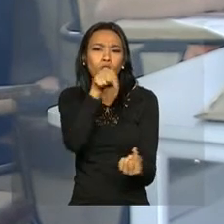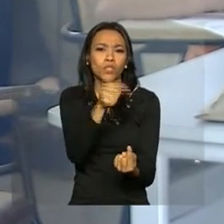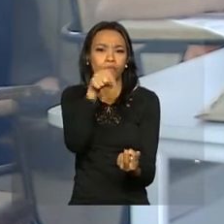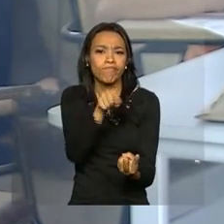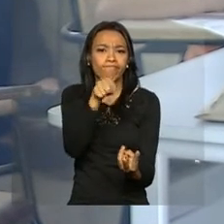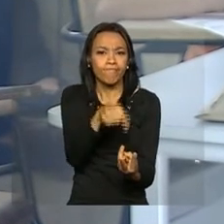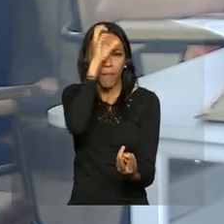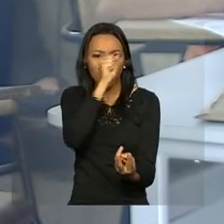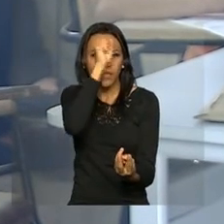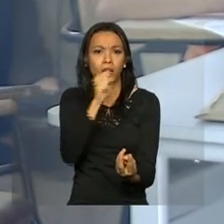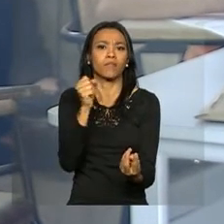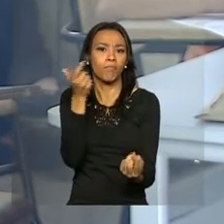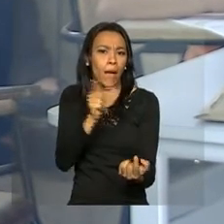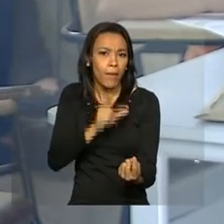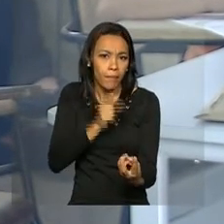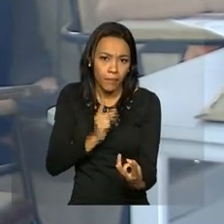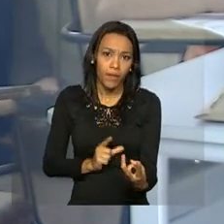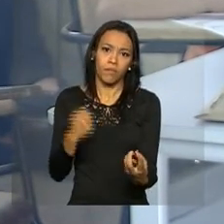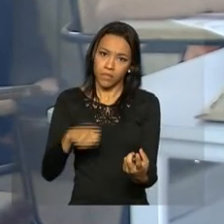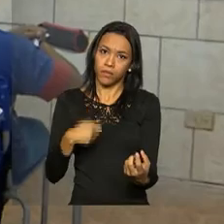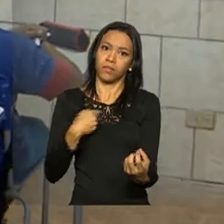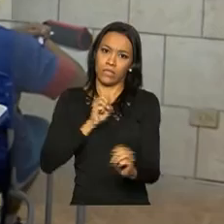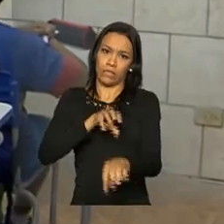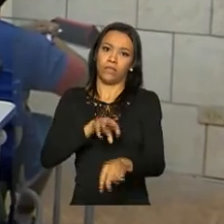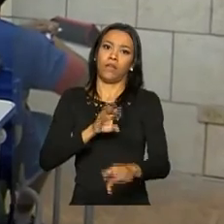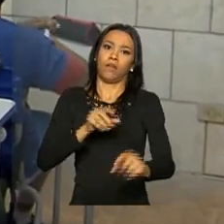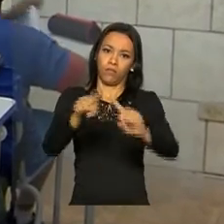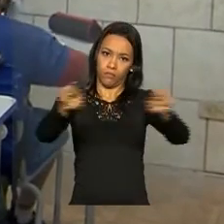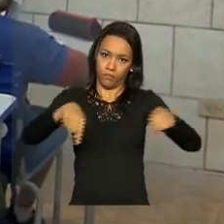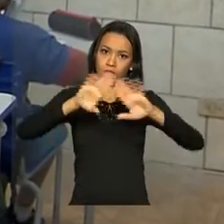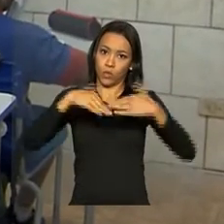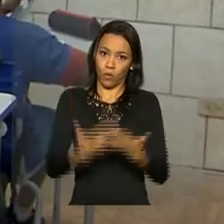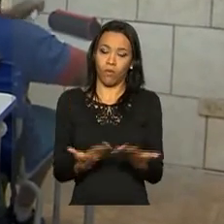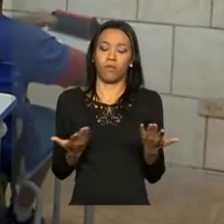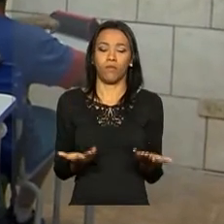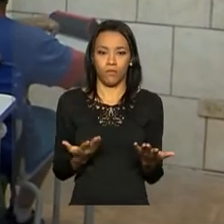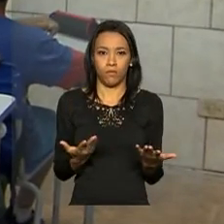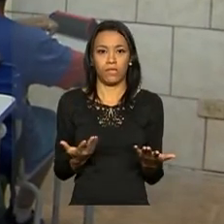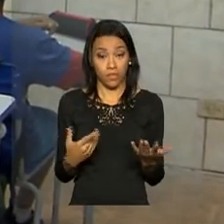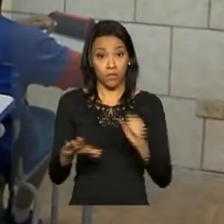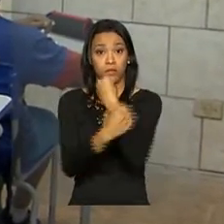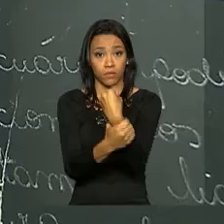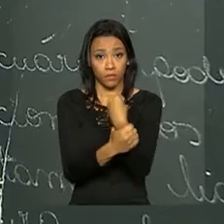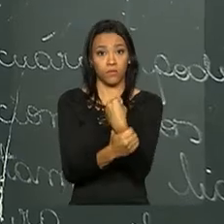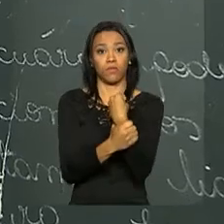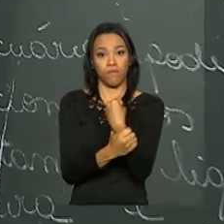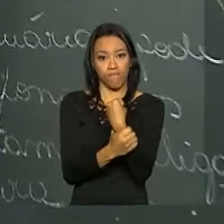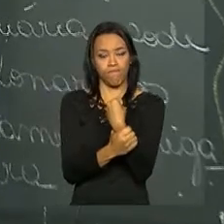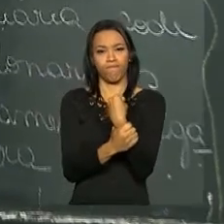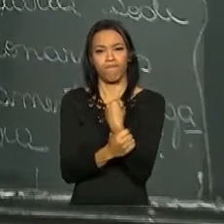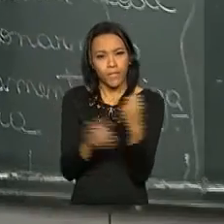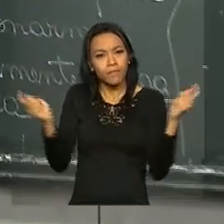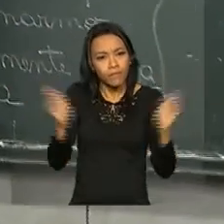aprendizagem que devem ser trabalhados, que devem ser perseguidos ao longo dos anos e ser assegurados a sua